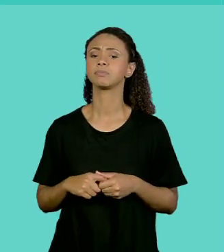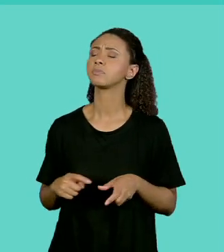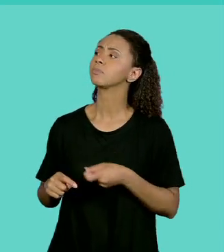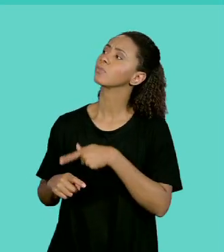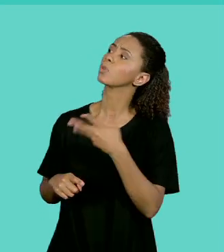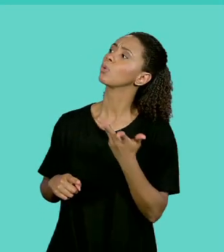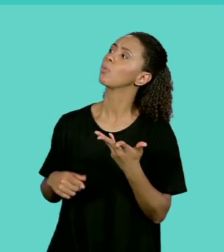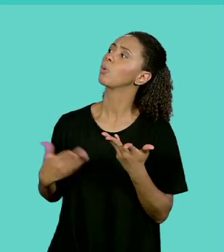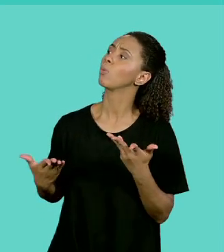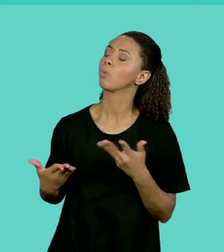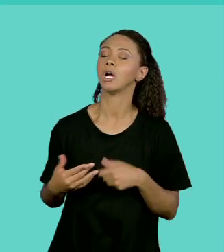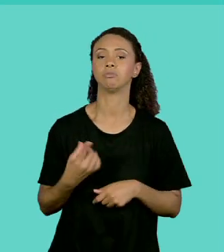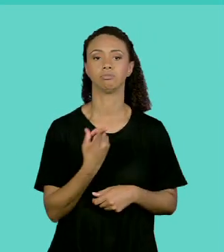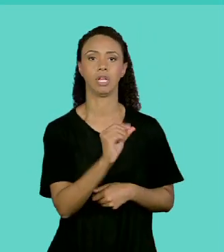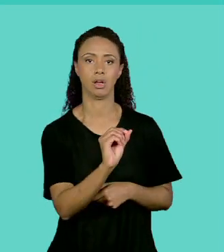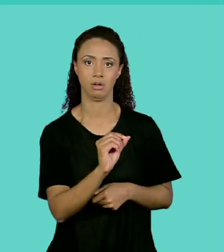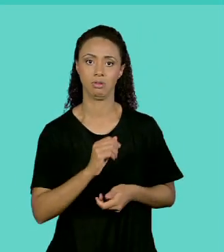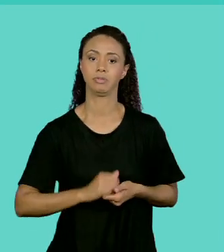Vou informar 10.